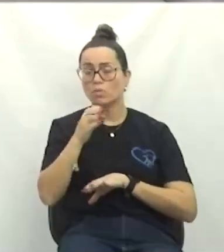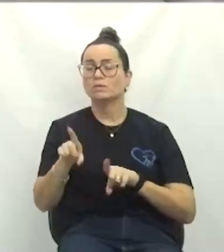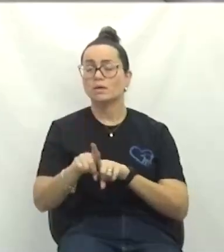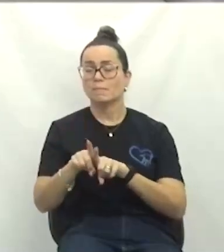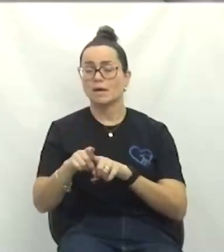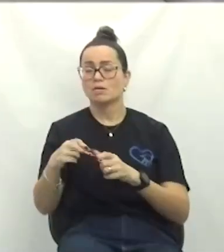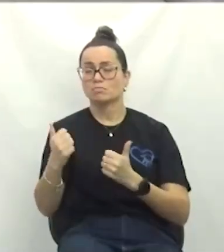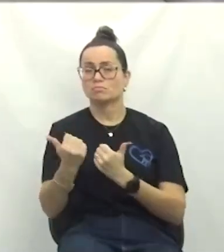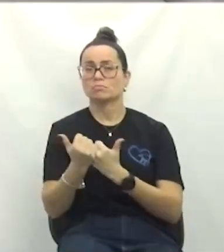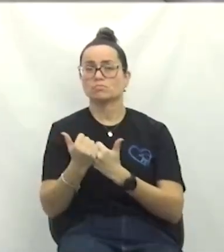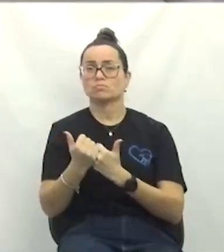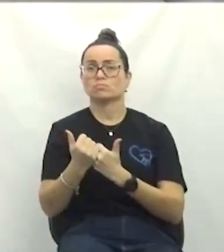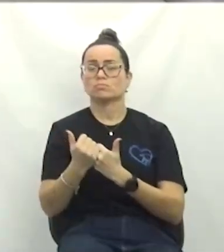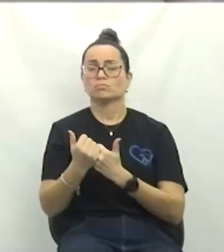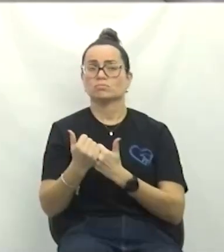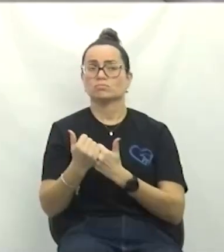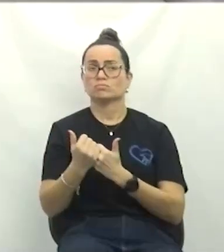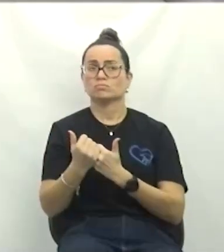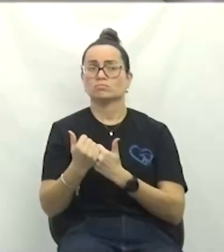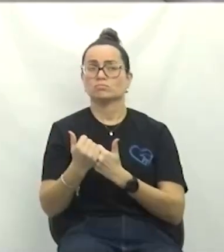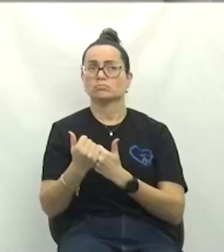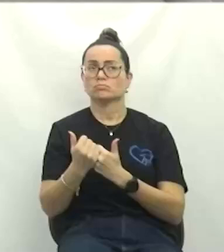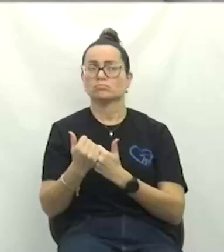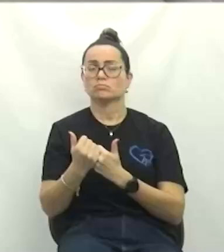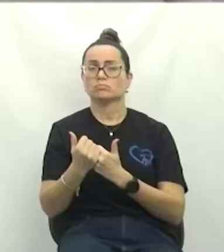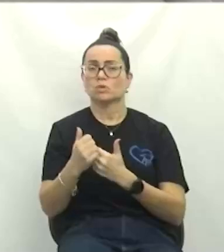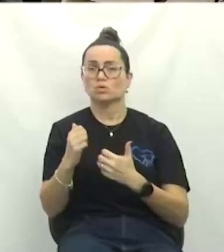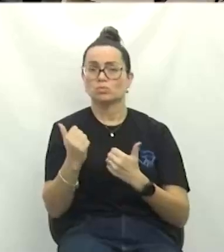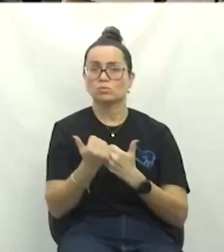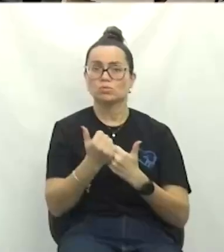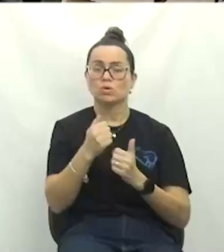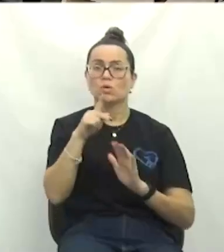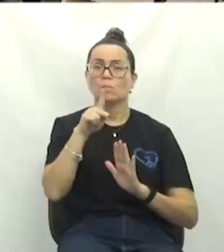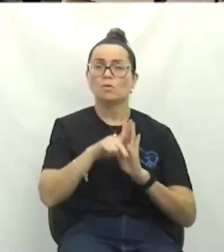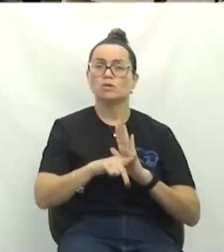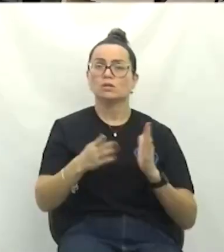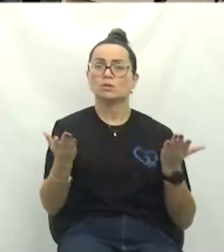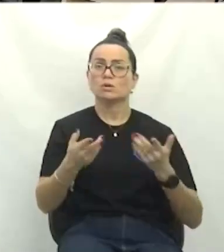substitutivo. O substitutivo do projeto está em discussão.